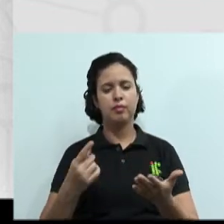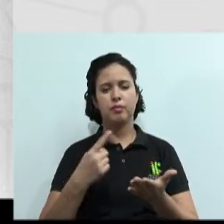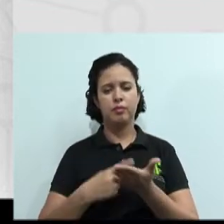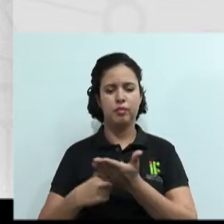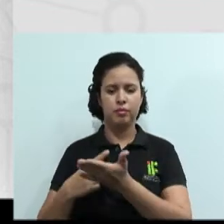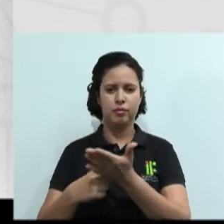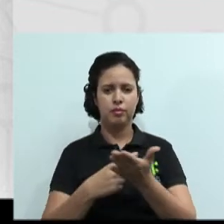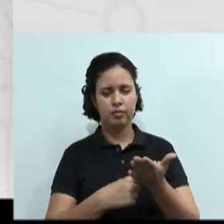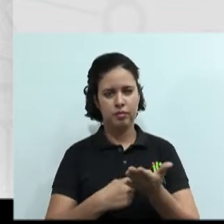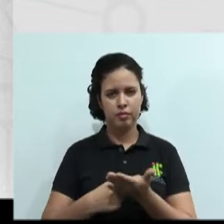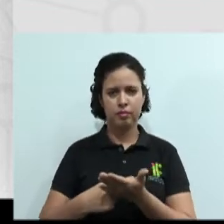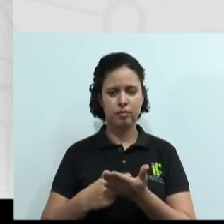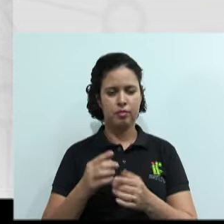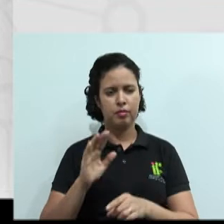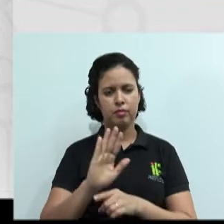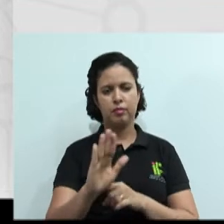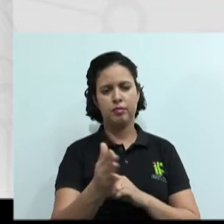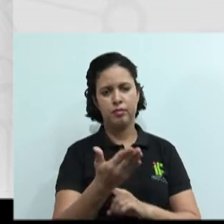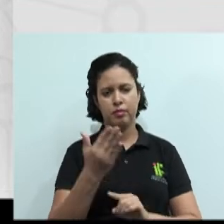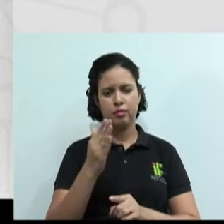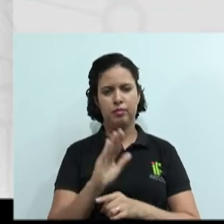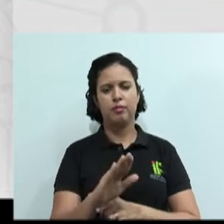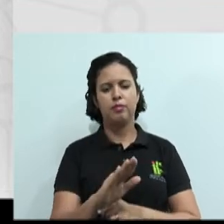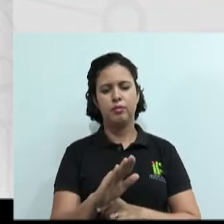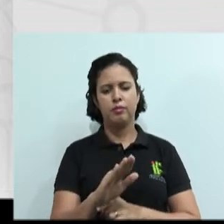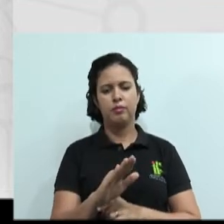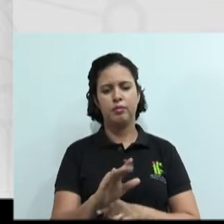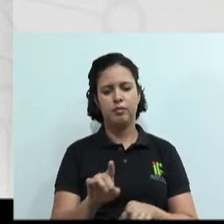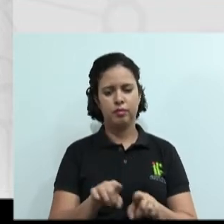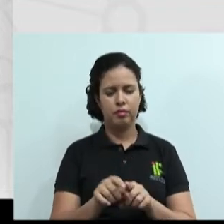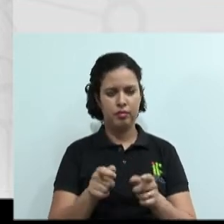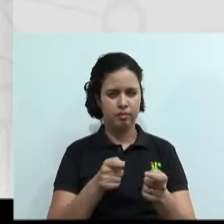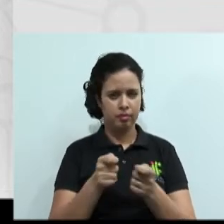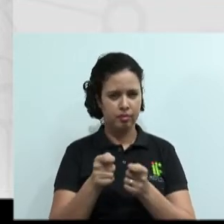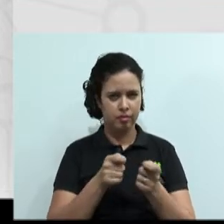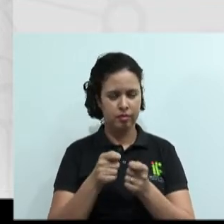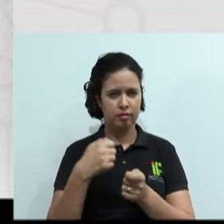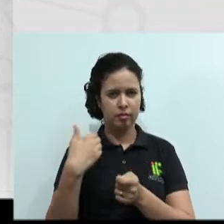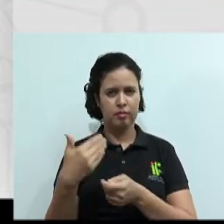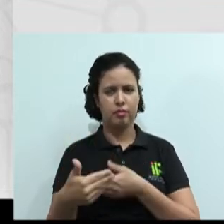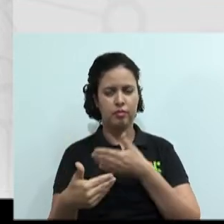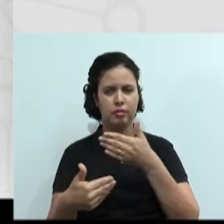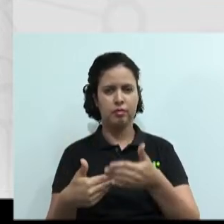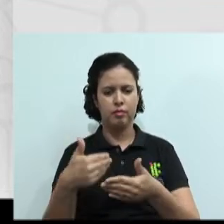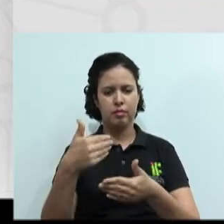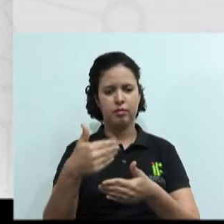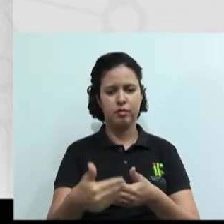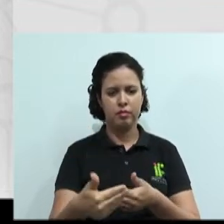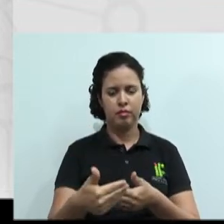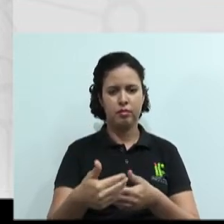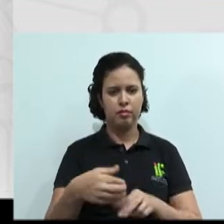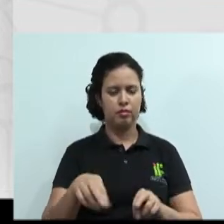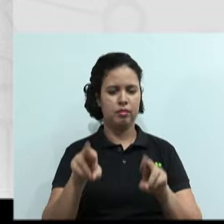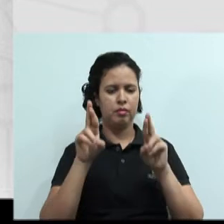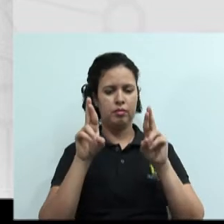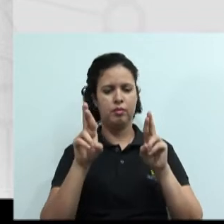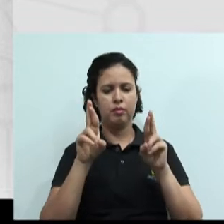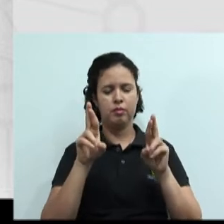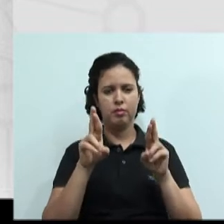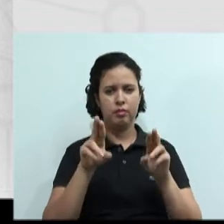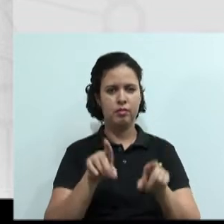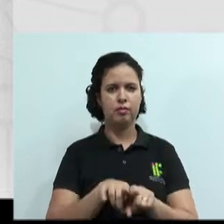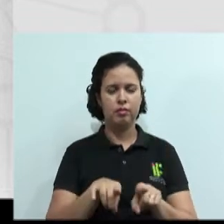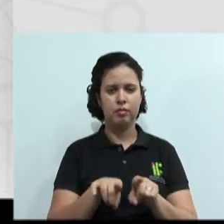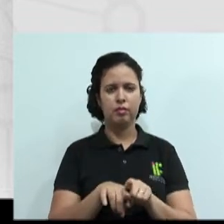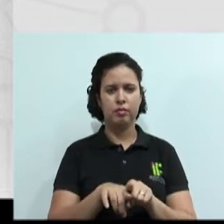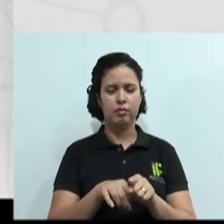As partes vão se ajudar ali. As partes controlam o processo. As partes decidem e trata-se